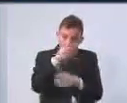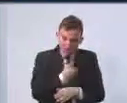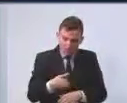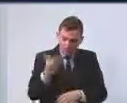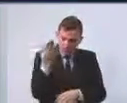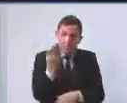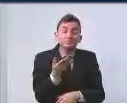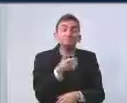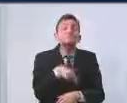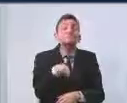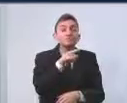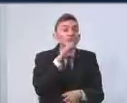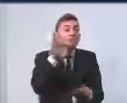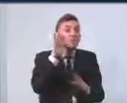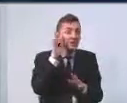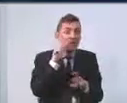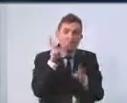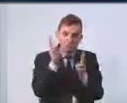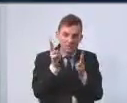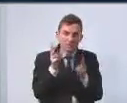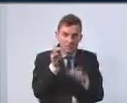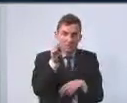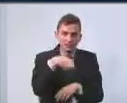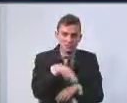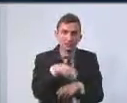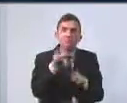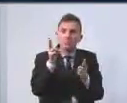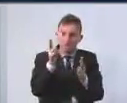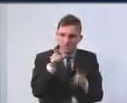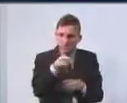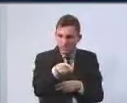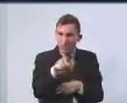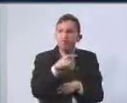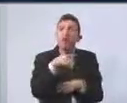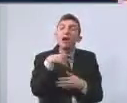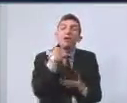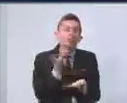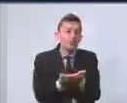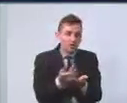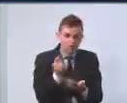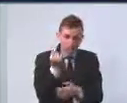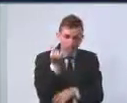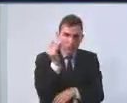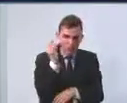a ideia é manter a palavra que foi dita, ou seja, manter os recursos, sim, até porque,